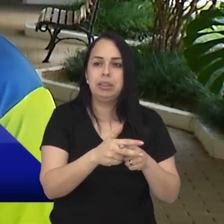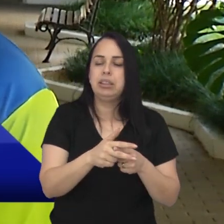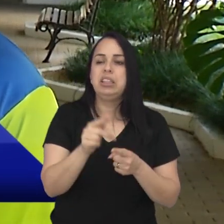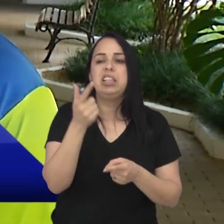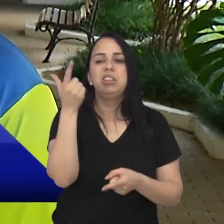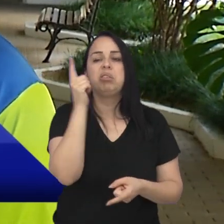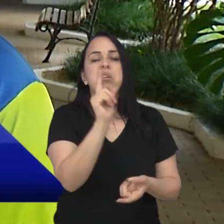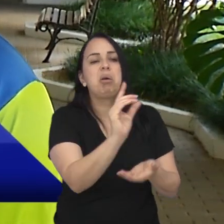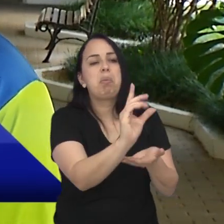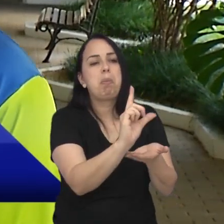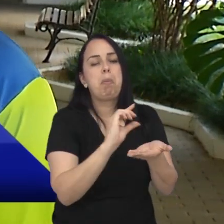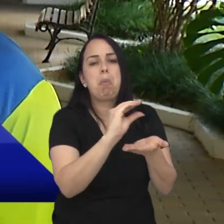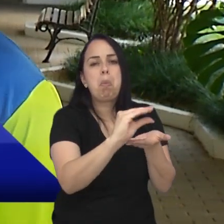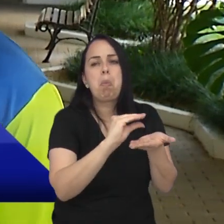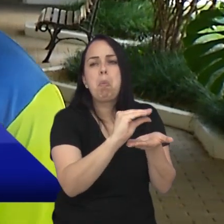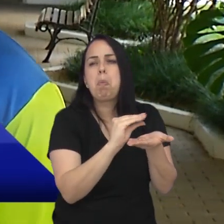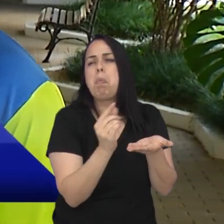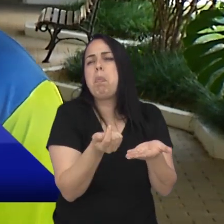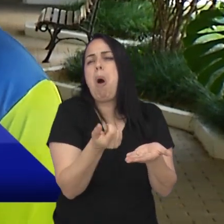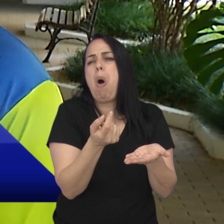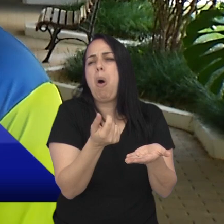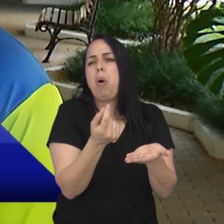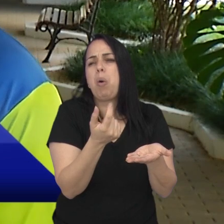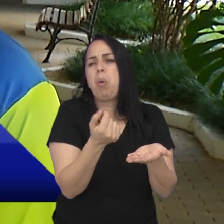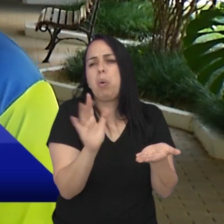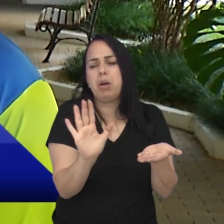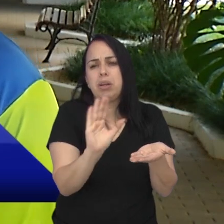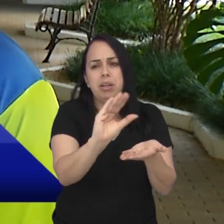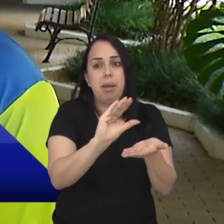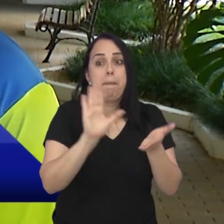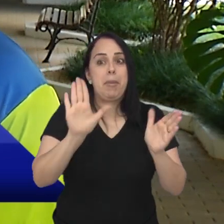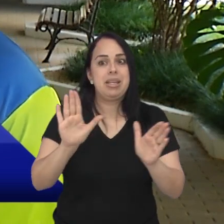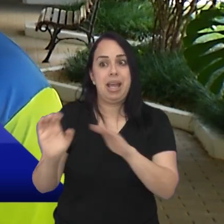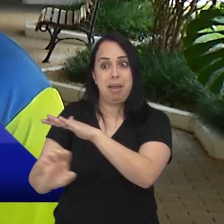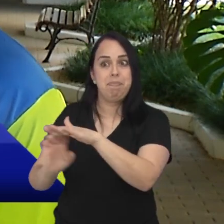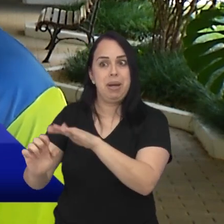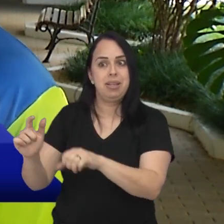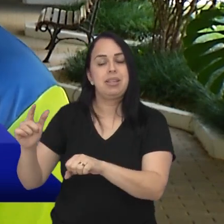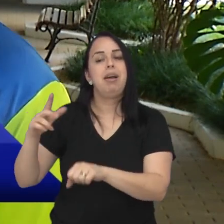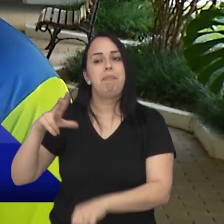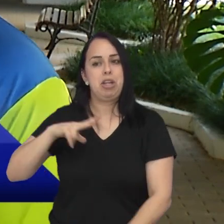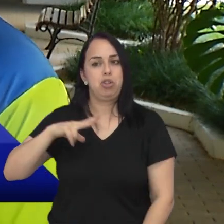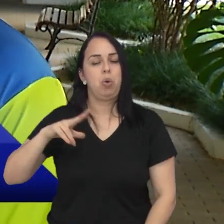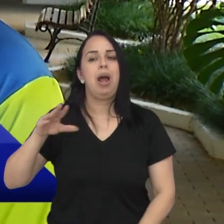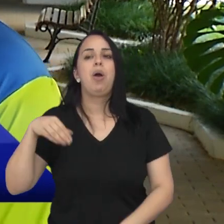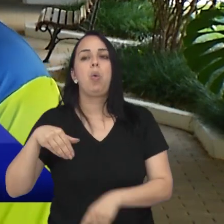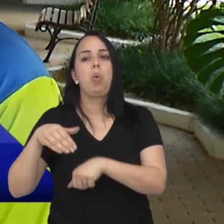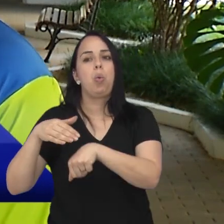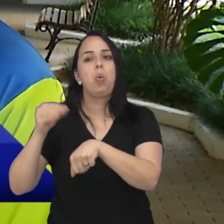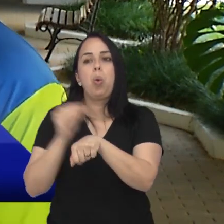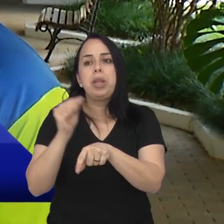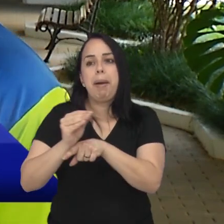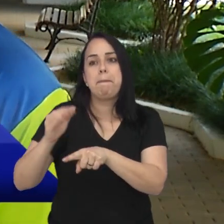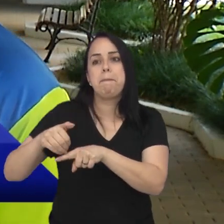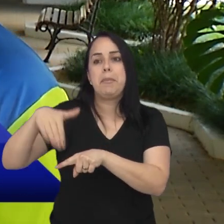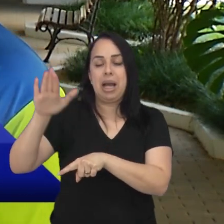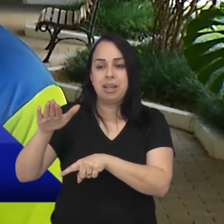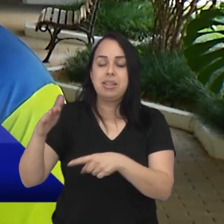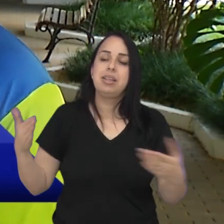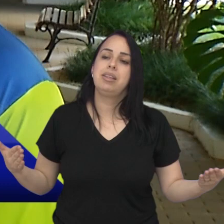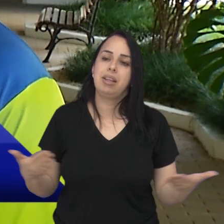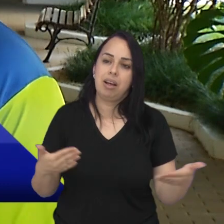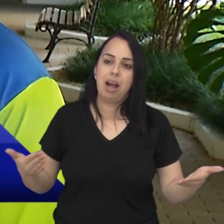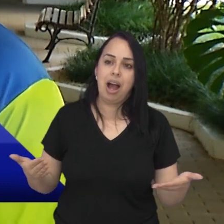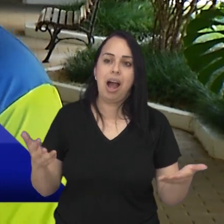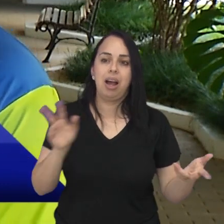estádio e tinha muito pouca receita, né? Porque não é o nosso negócio. A iniciativa privada atua melhor nessa área. Então, a partir dessa